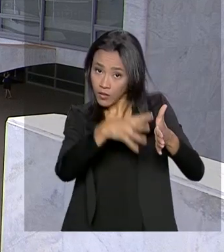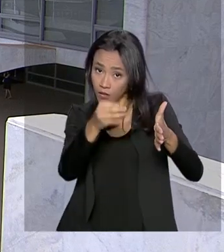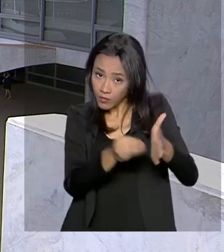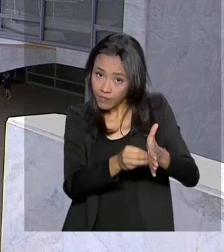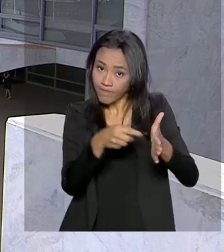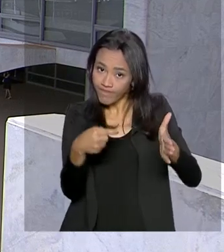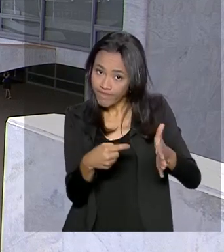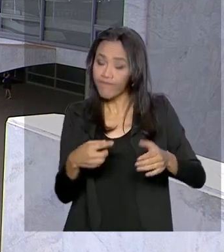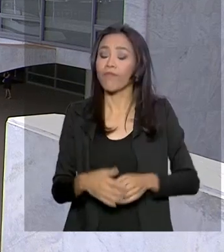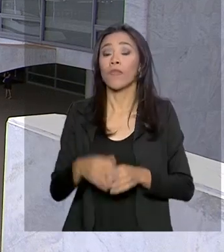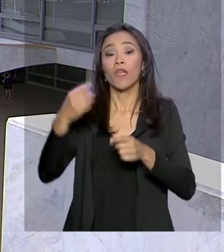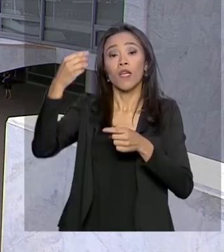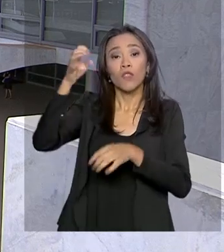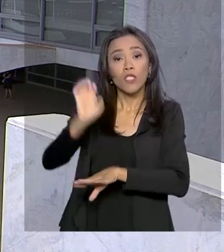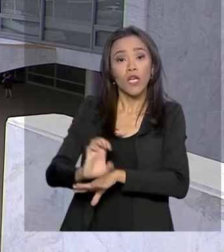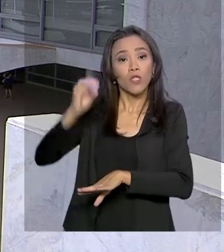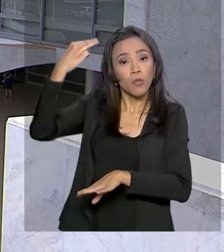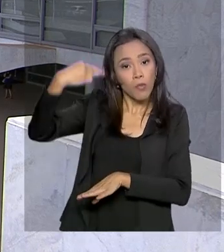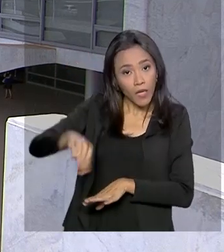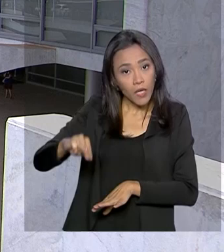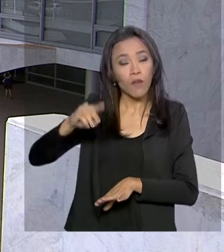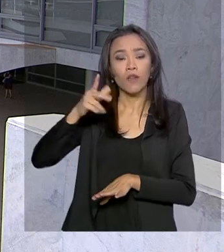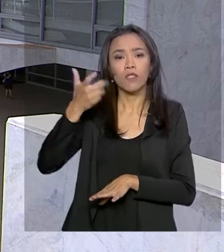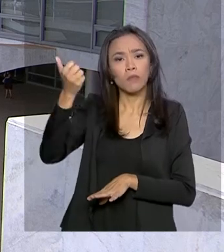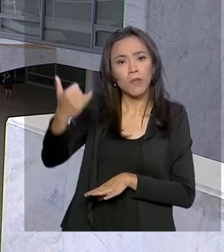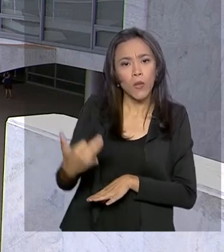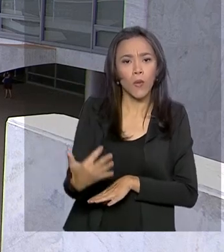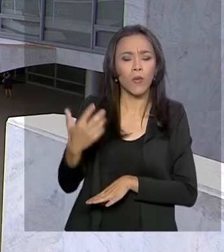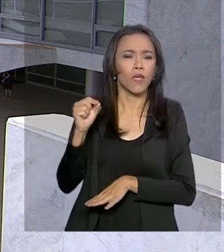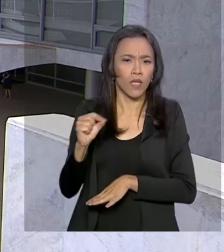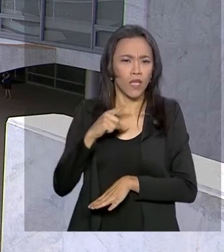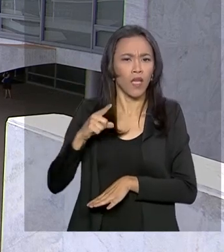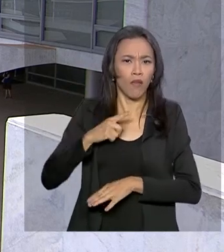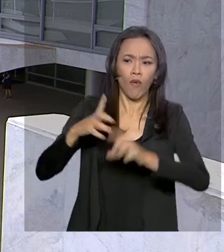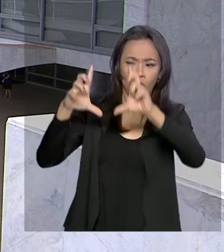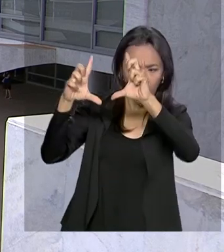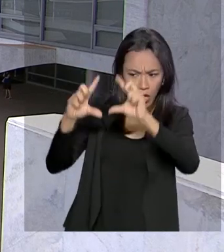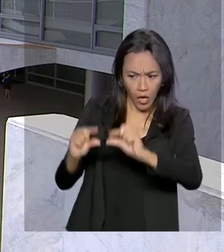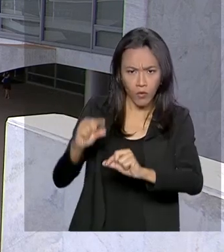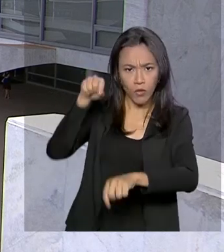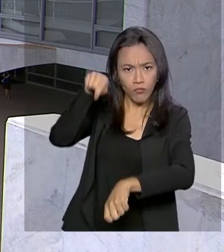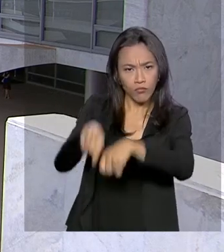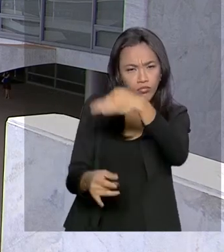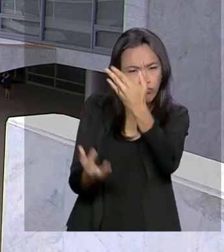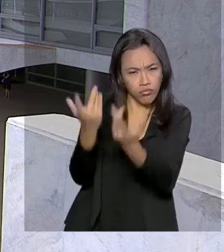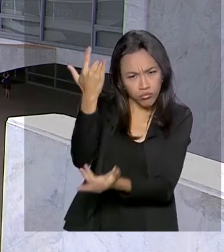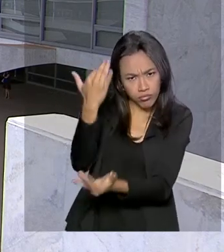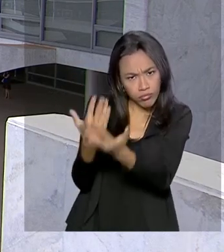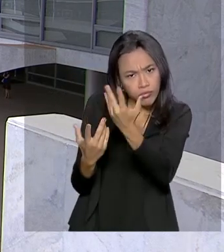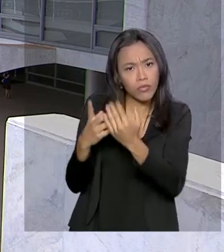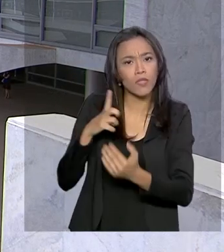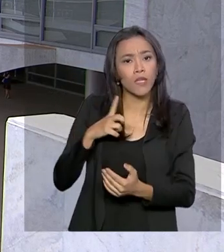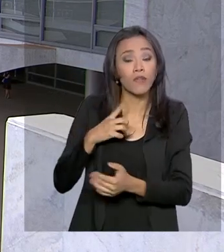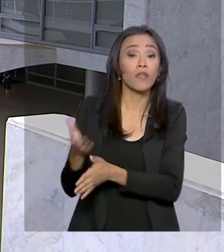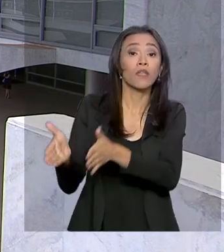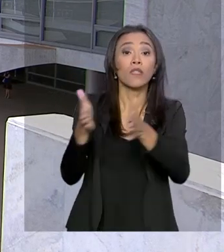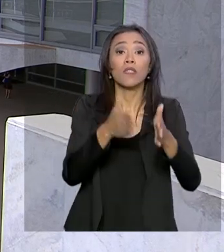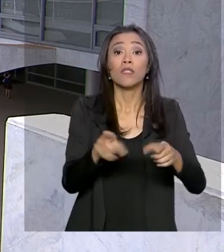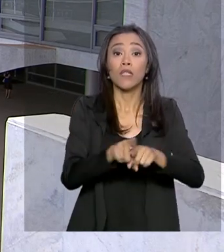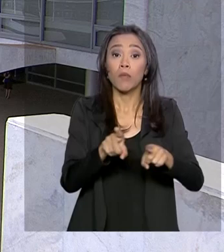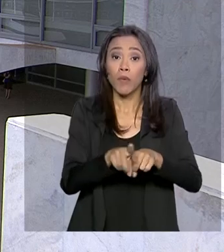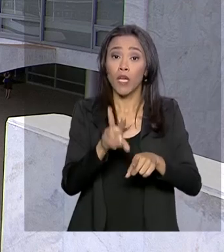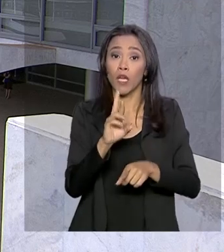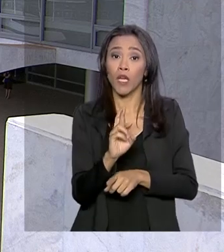governo local já informou que houve uma redução significativa no número de focos de incêndio. E em Rondônia,